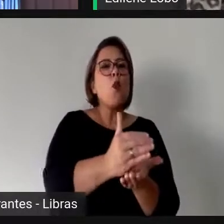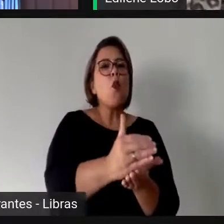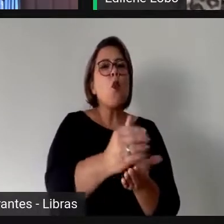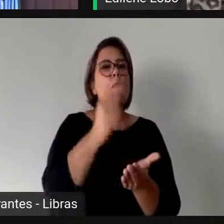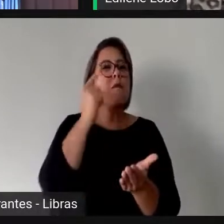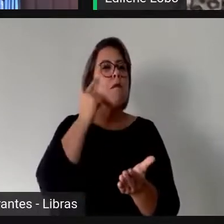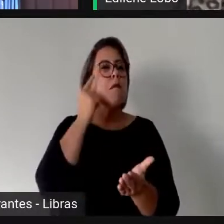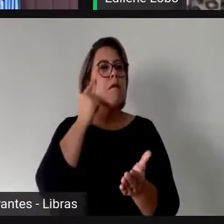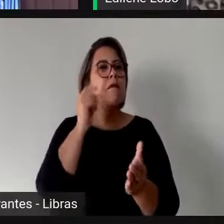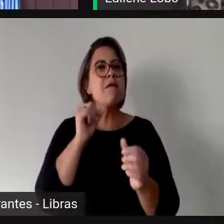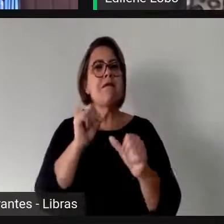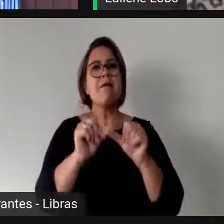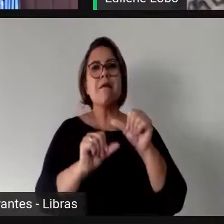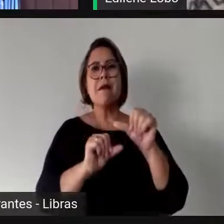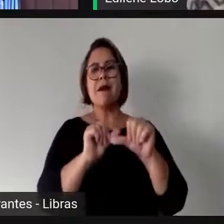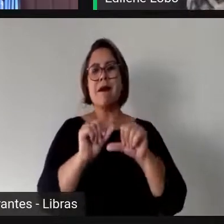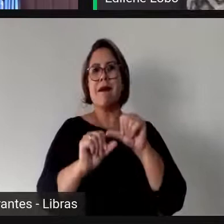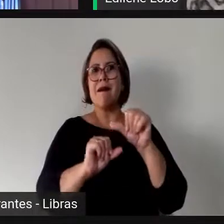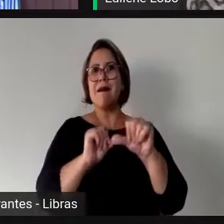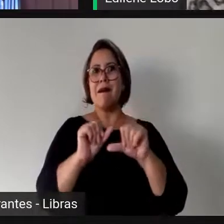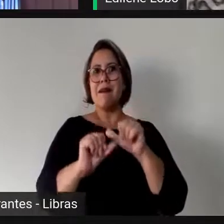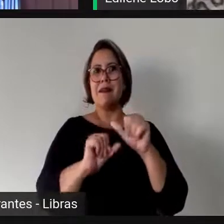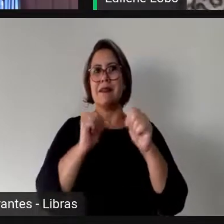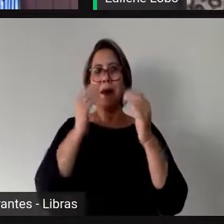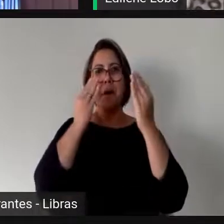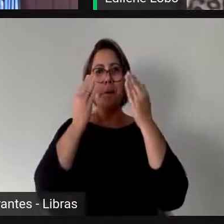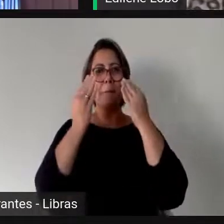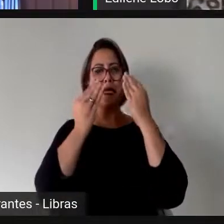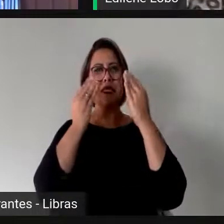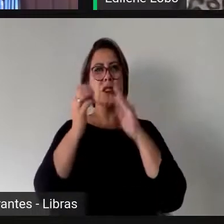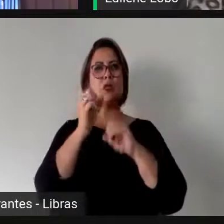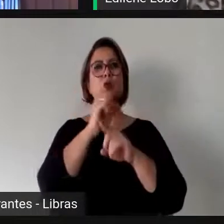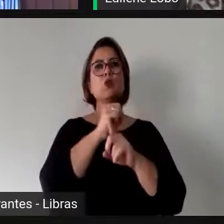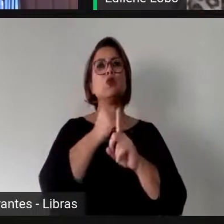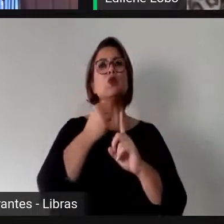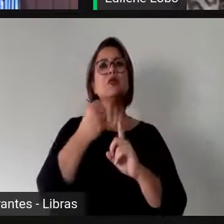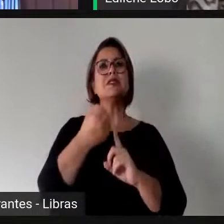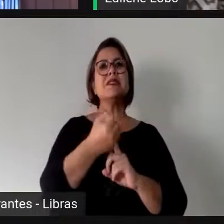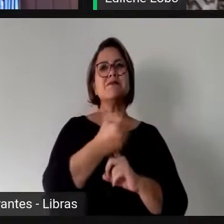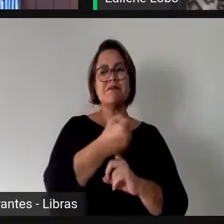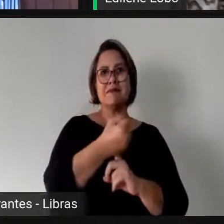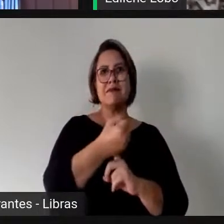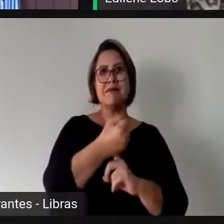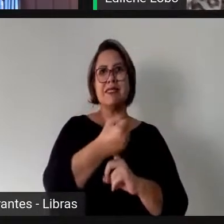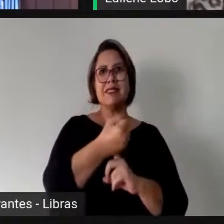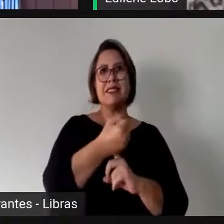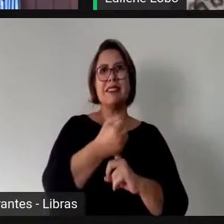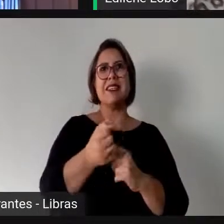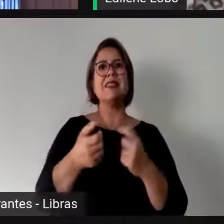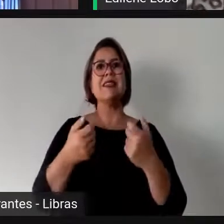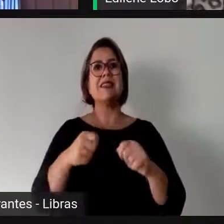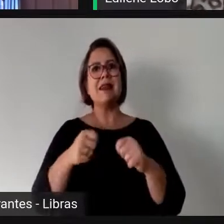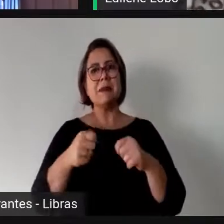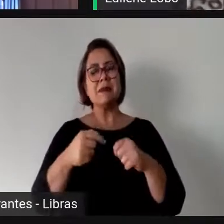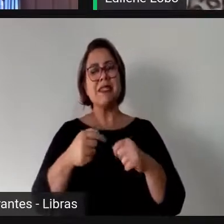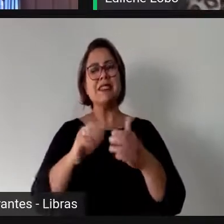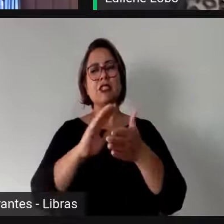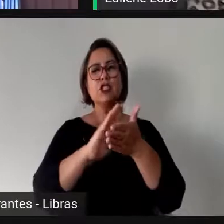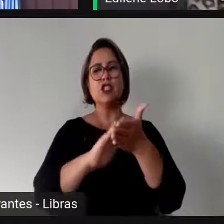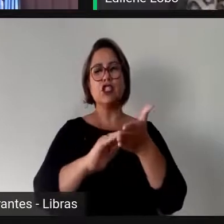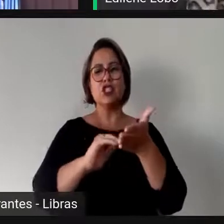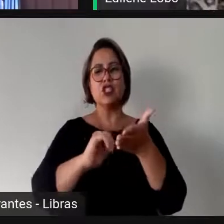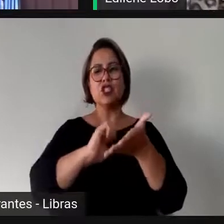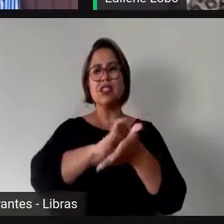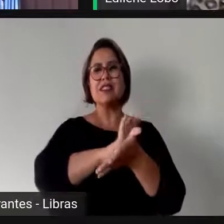com a psicologia social da dominação, em que resta naturalizada a exclusão e as